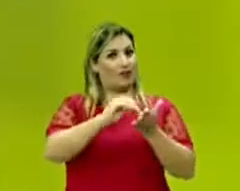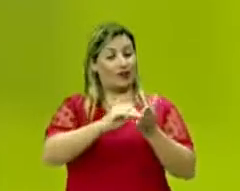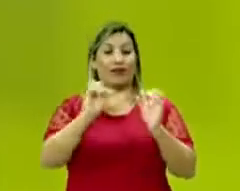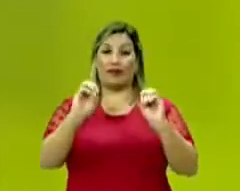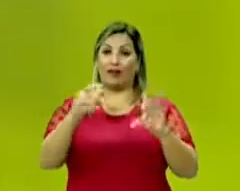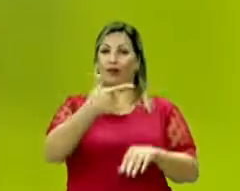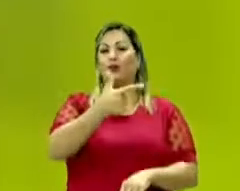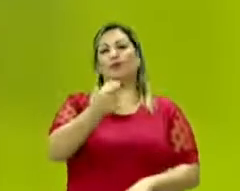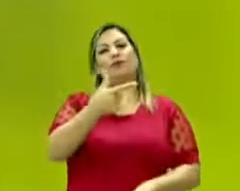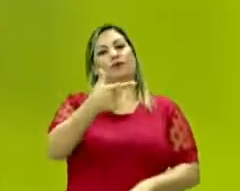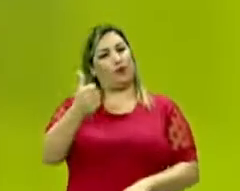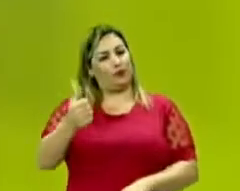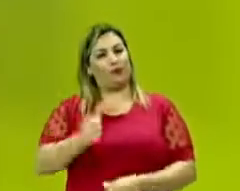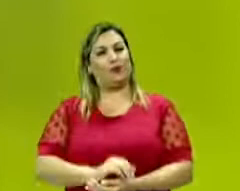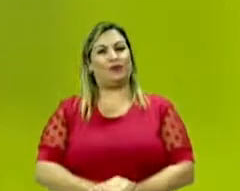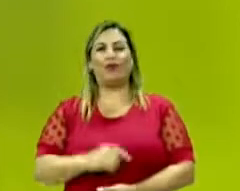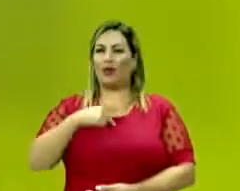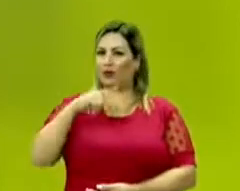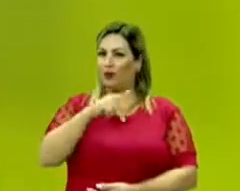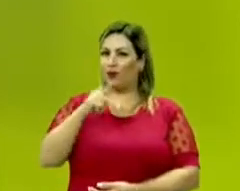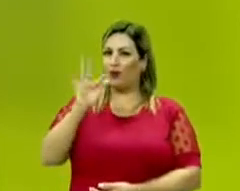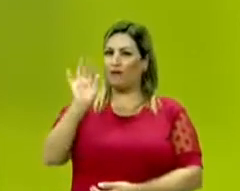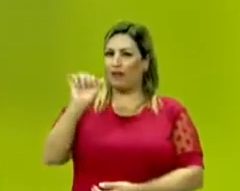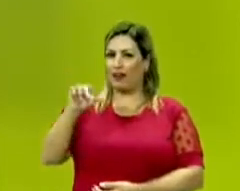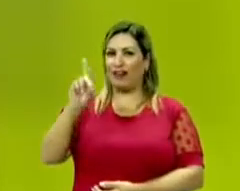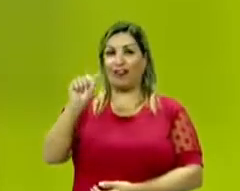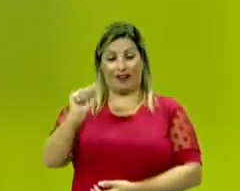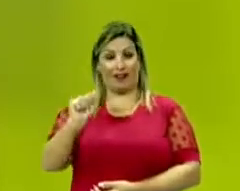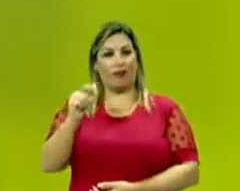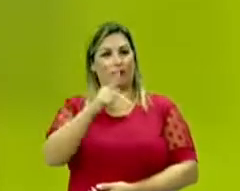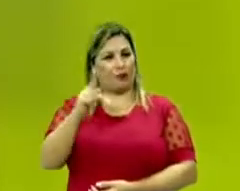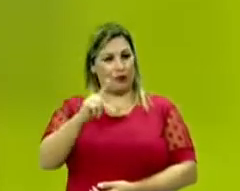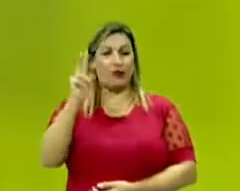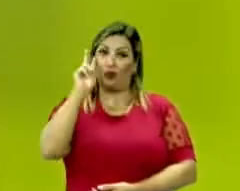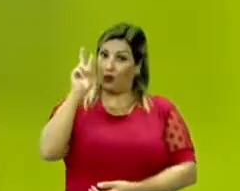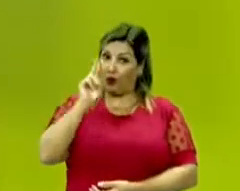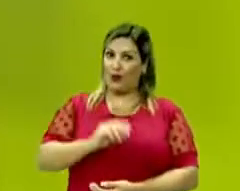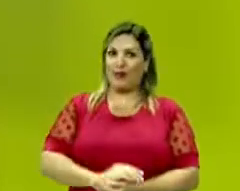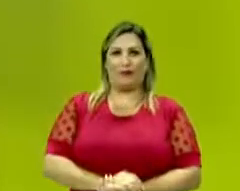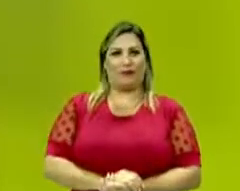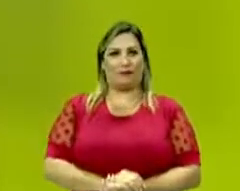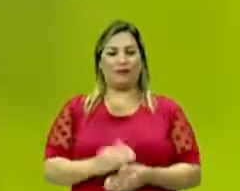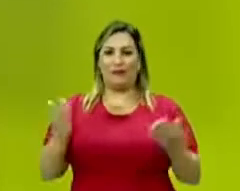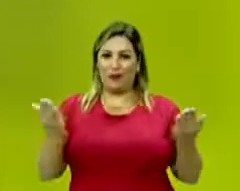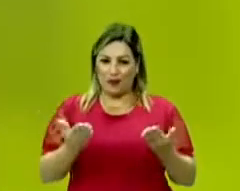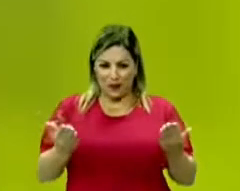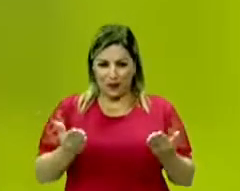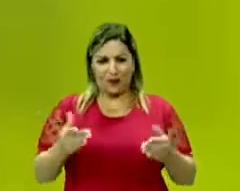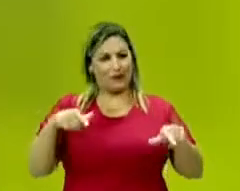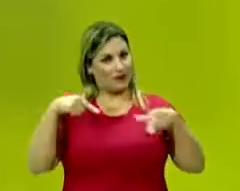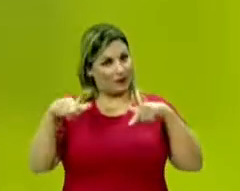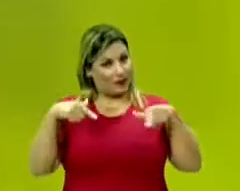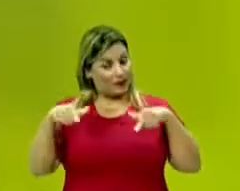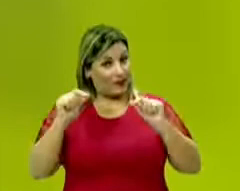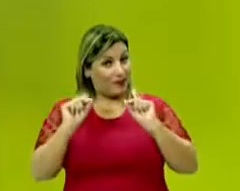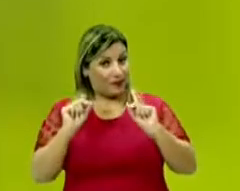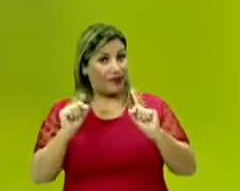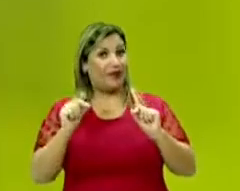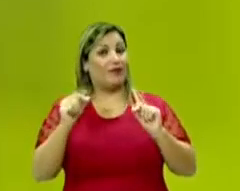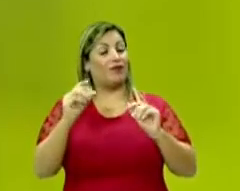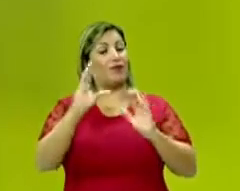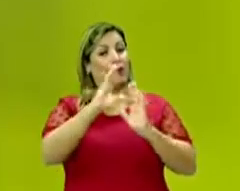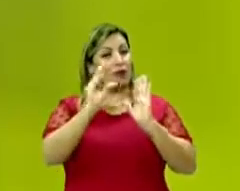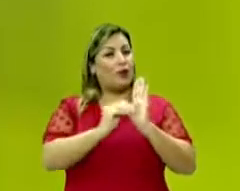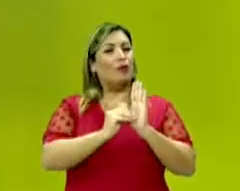Se Educa em Ação 2021. Eu sou a Fernanda Cerbeto, sou professora de história e hoje nós vamos trabalhar sobre o